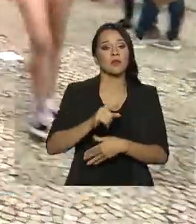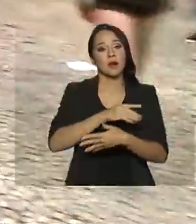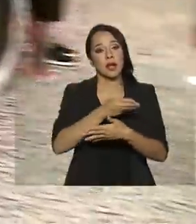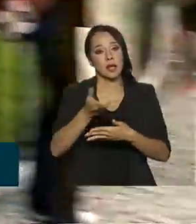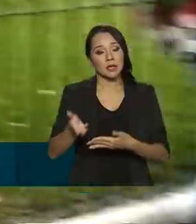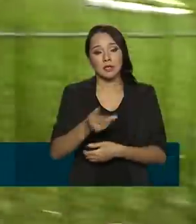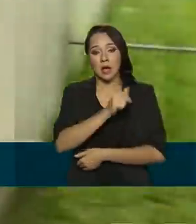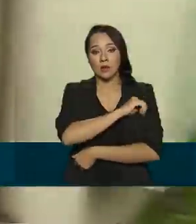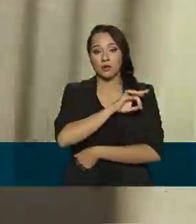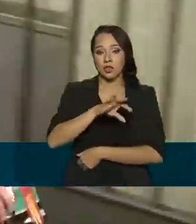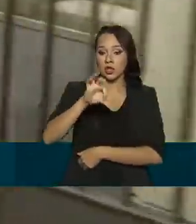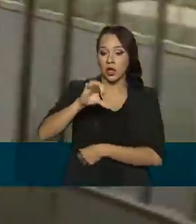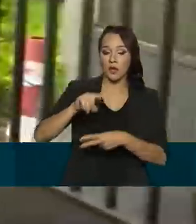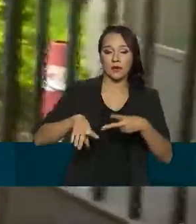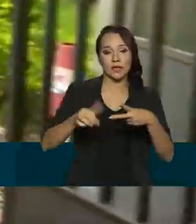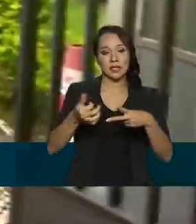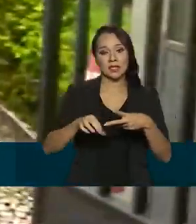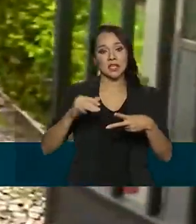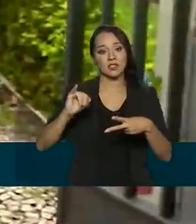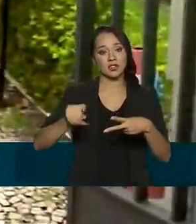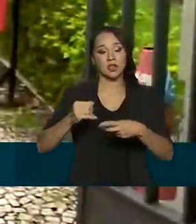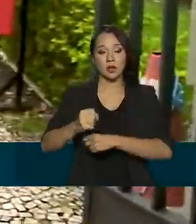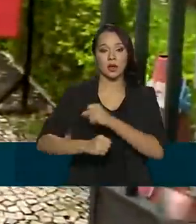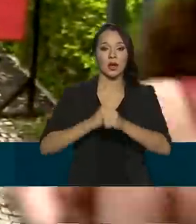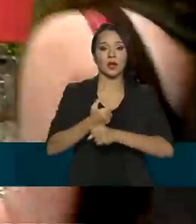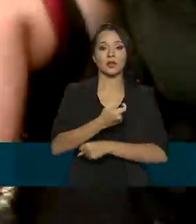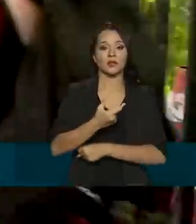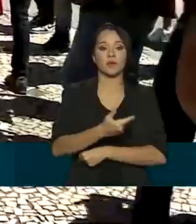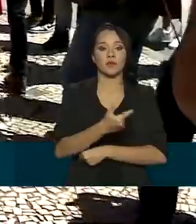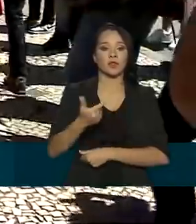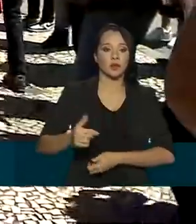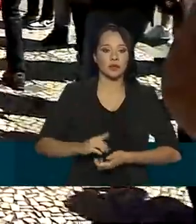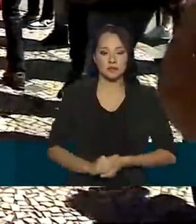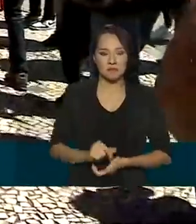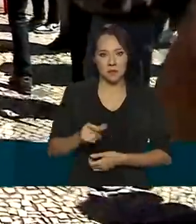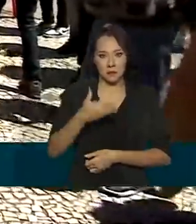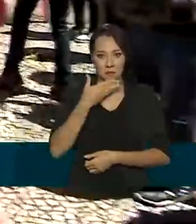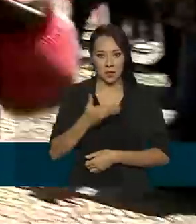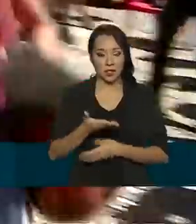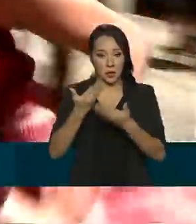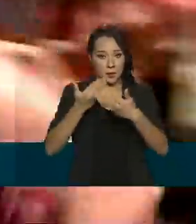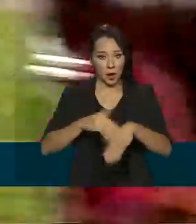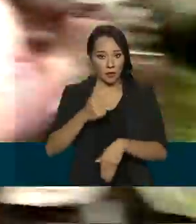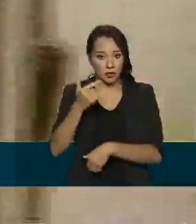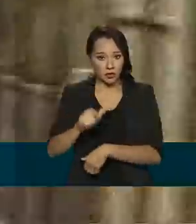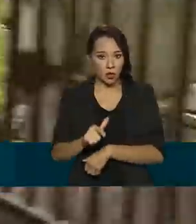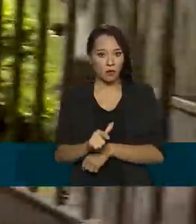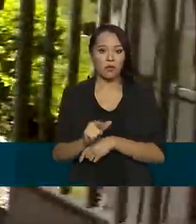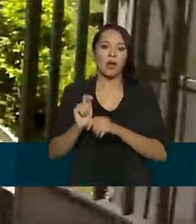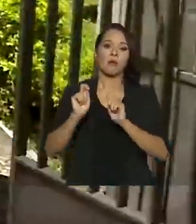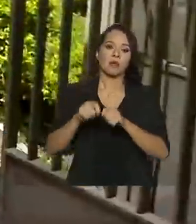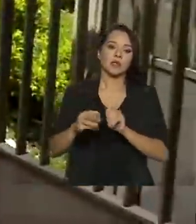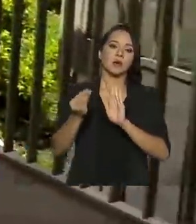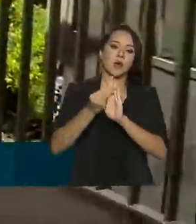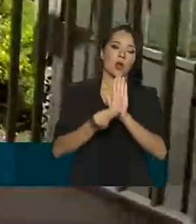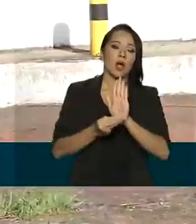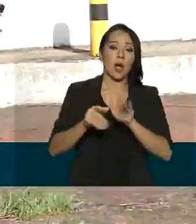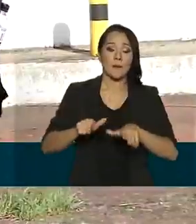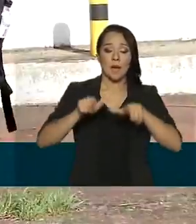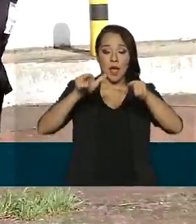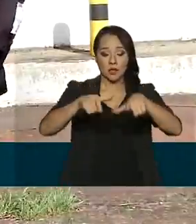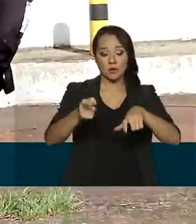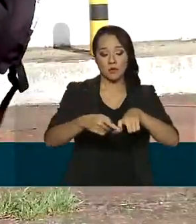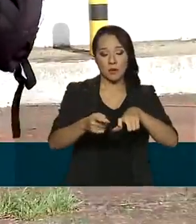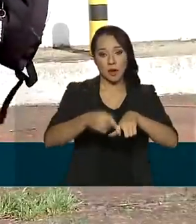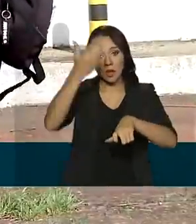candidatos nos dias 9 e 16 de janeiro de 2022. Para solicitar a nova prova, é necessário inserir o atestado que